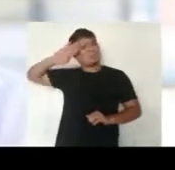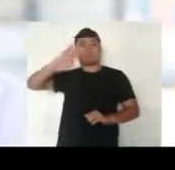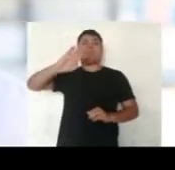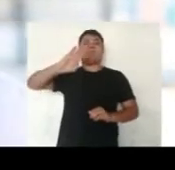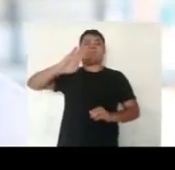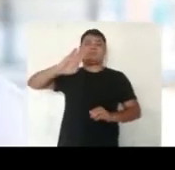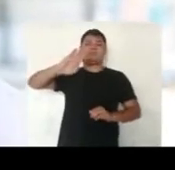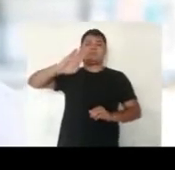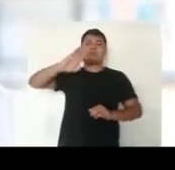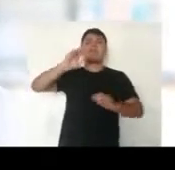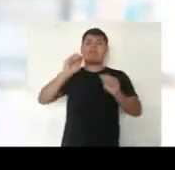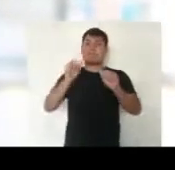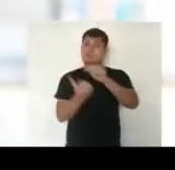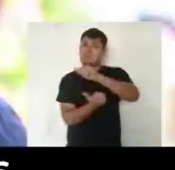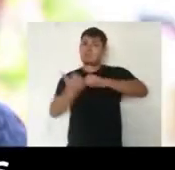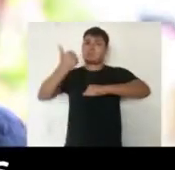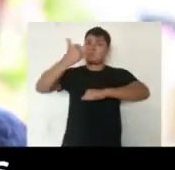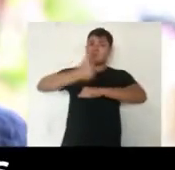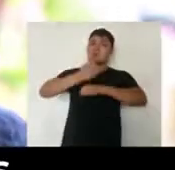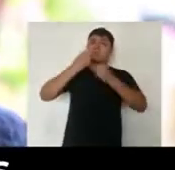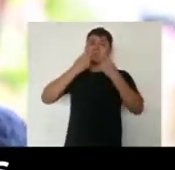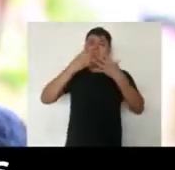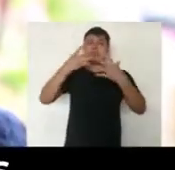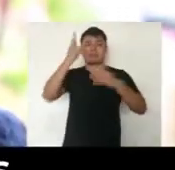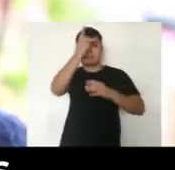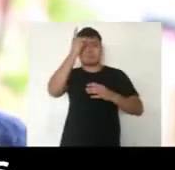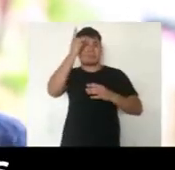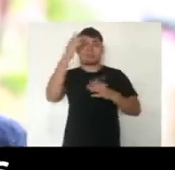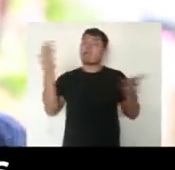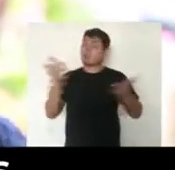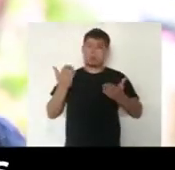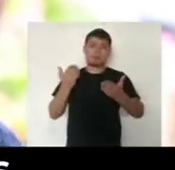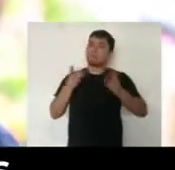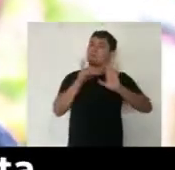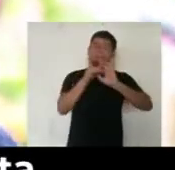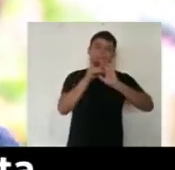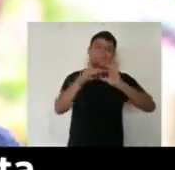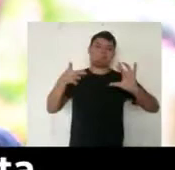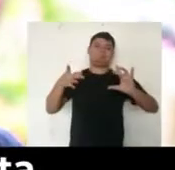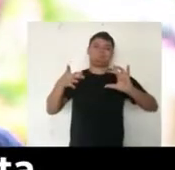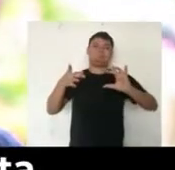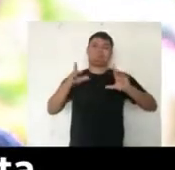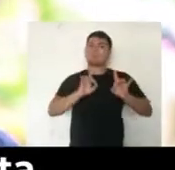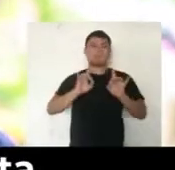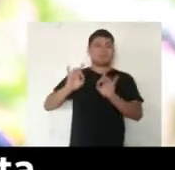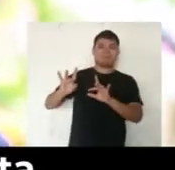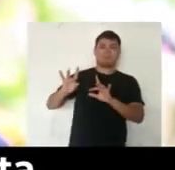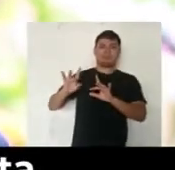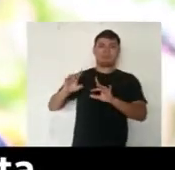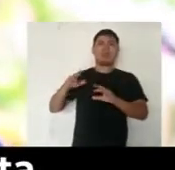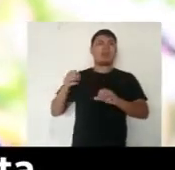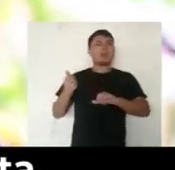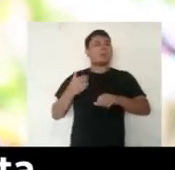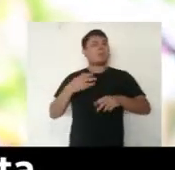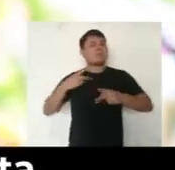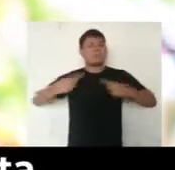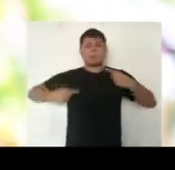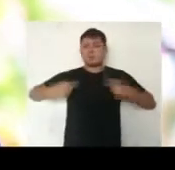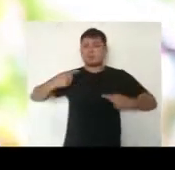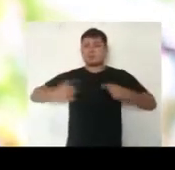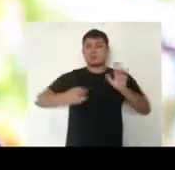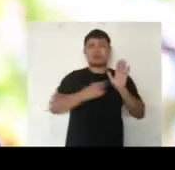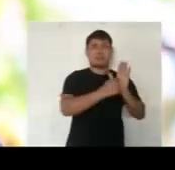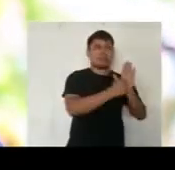E disso, não abriremos mãos. Enquanto alguns se aproveitam do caos para se promoverem de forma oportunista,